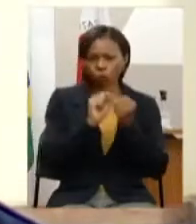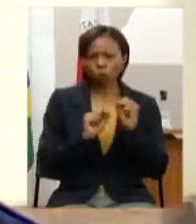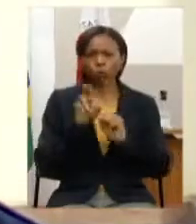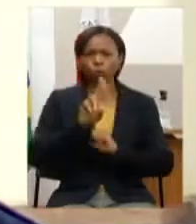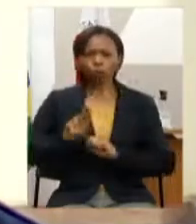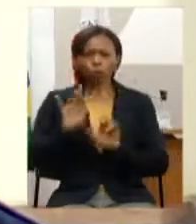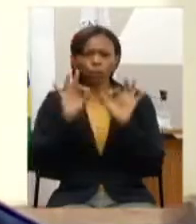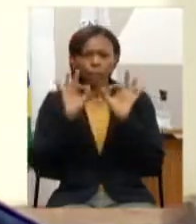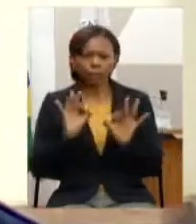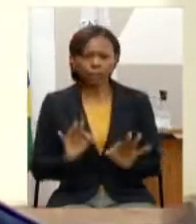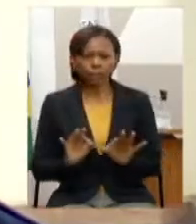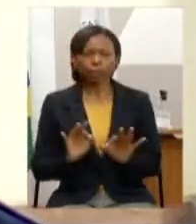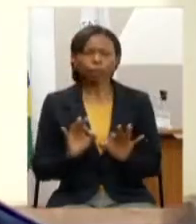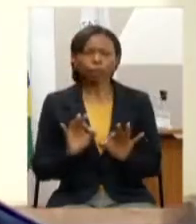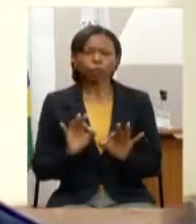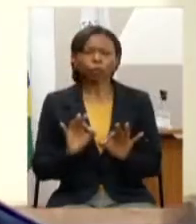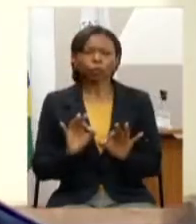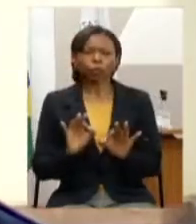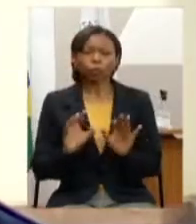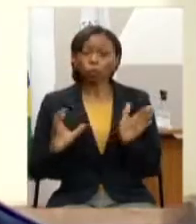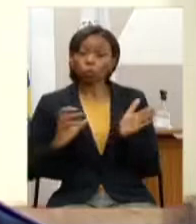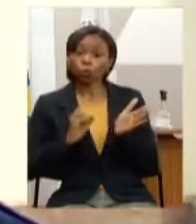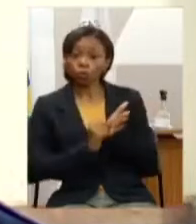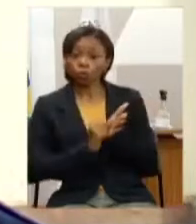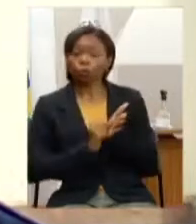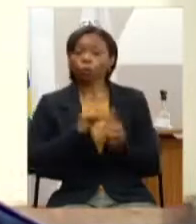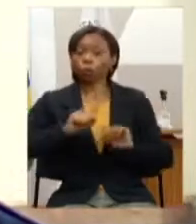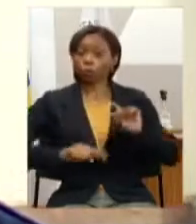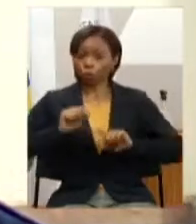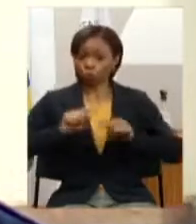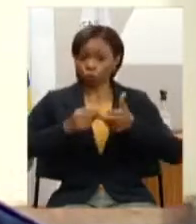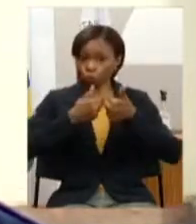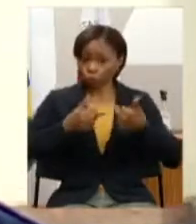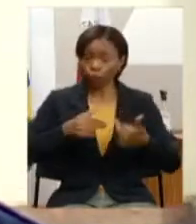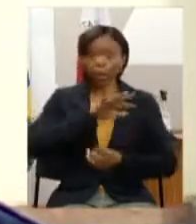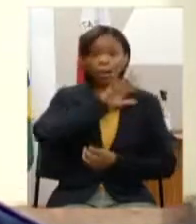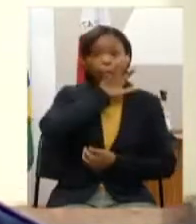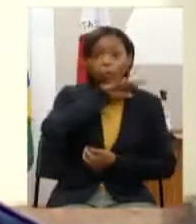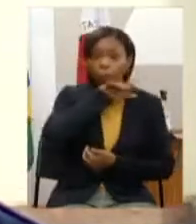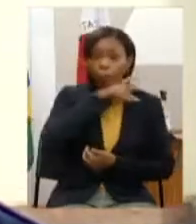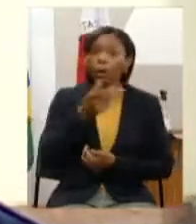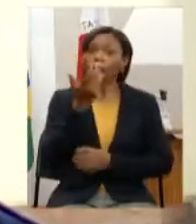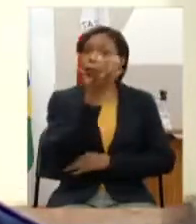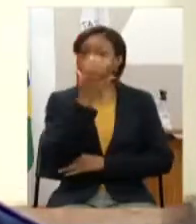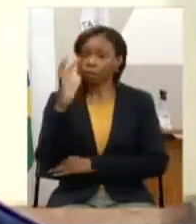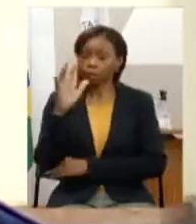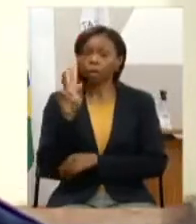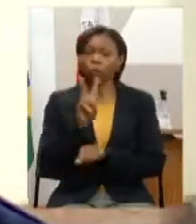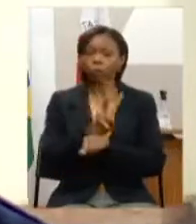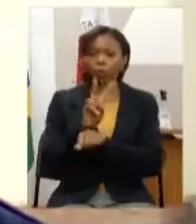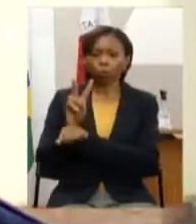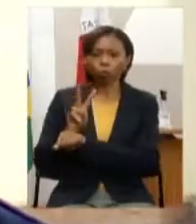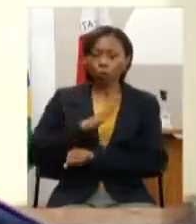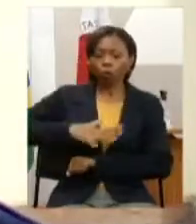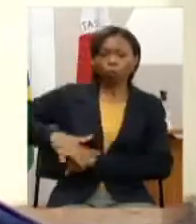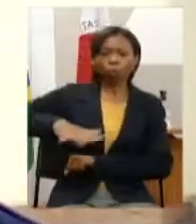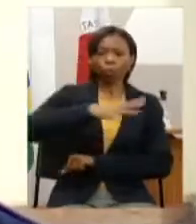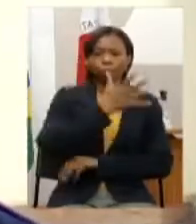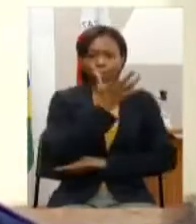certificação de produtos de origem animal e vegetal proteção ao meio ambiente e aos recursos ídolos